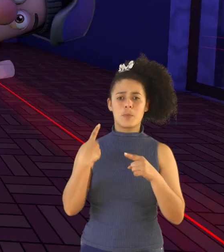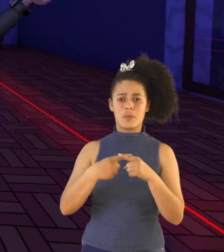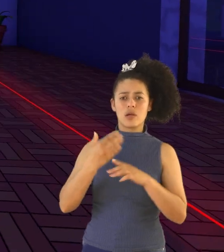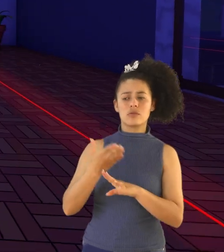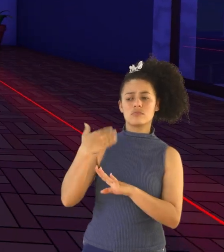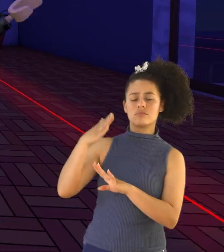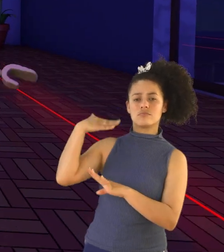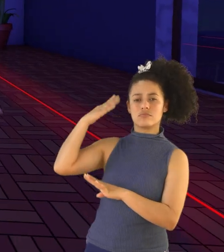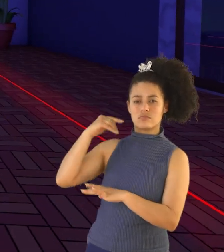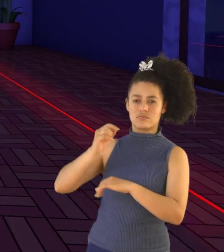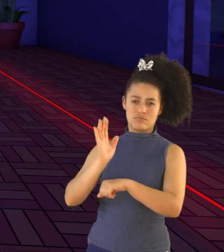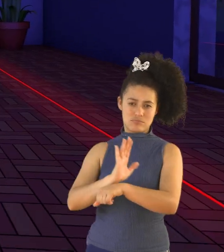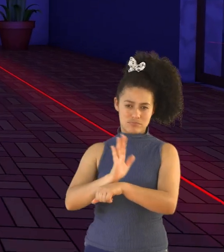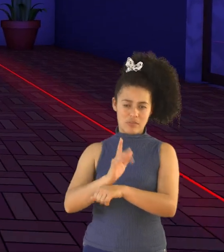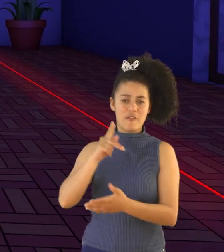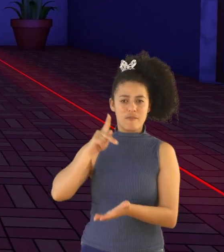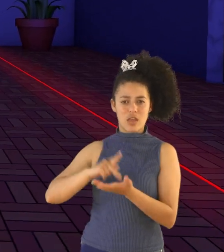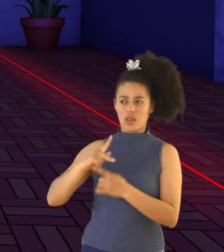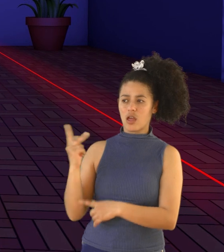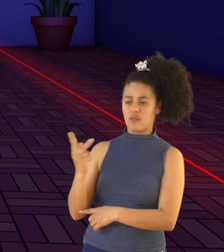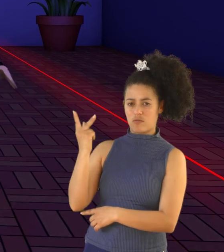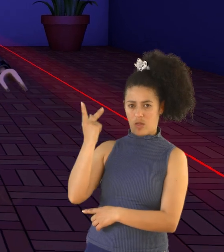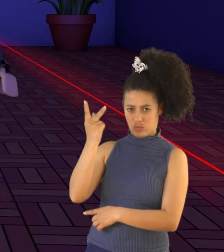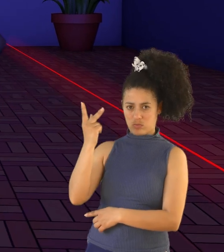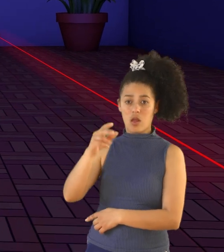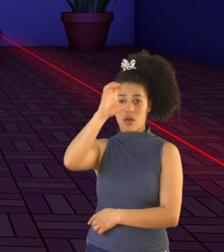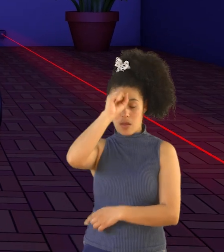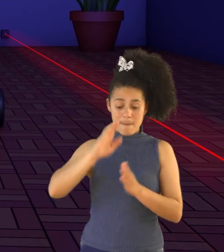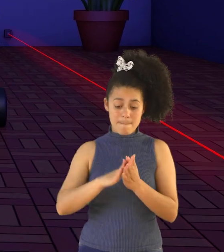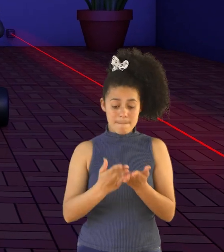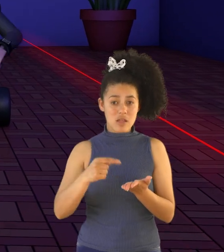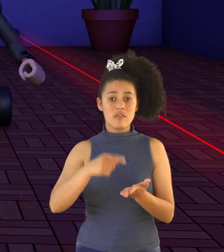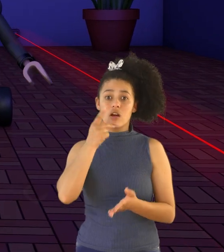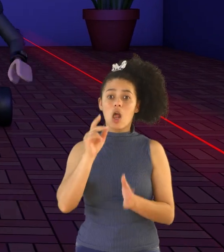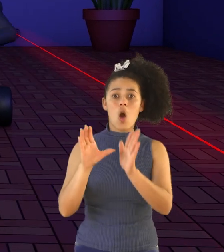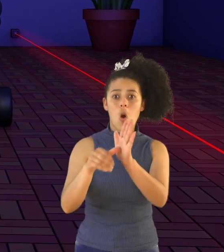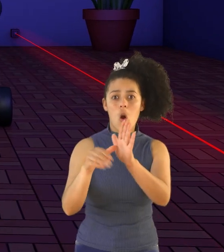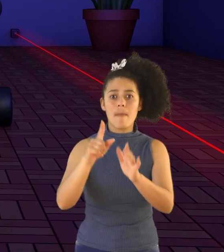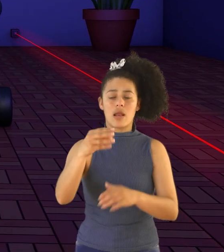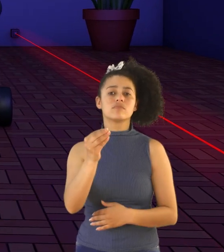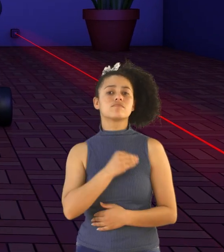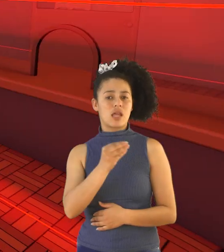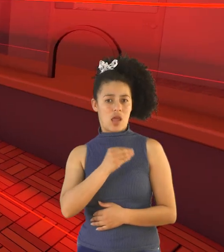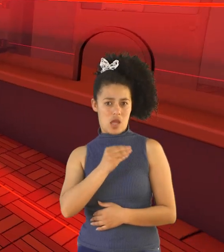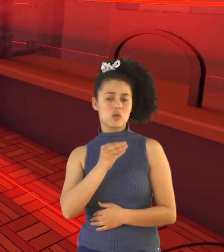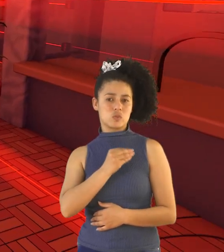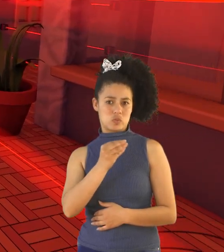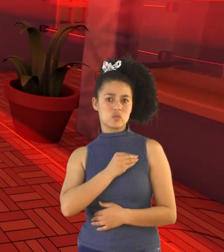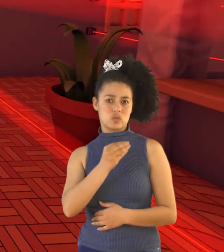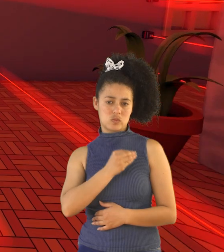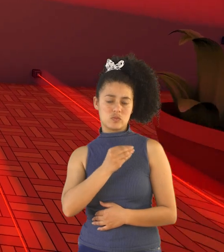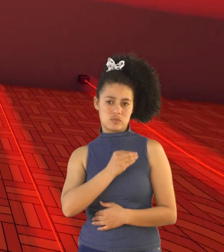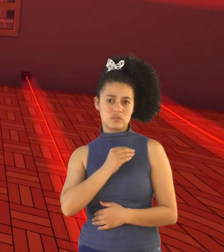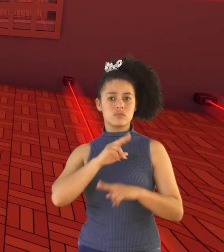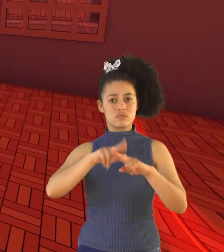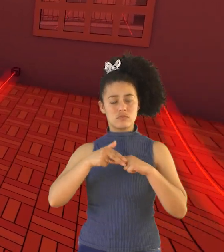aventura O Verdadeiro Valor Aprendemos na Bíblia Que roubar é pecado E essa advertência Faz parte